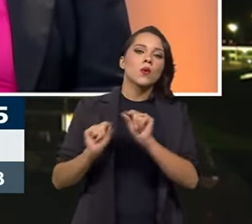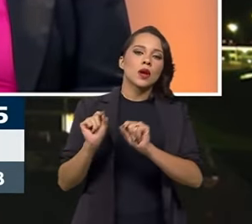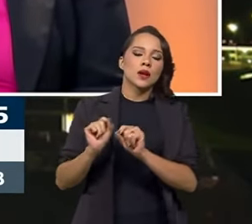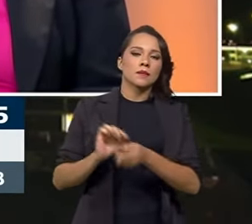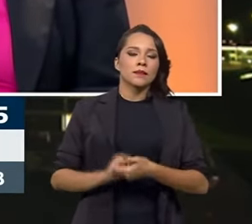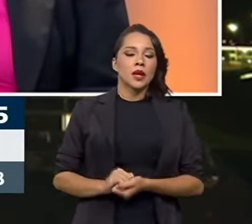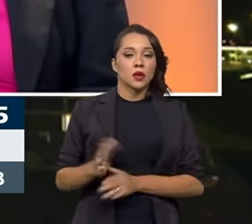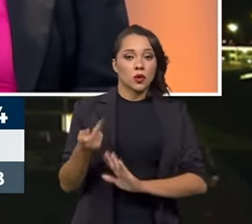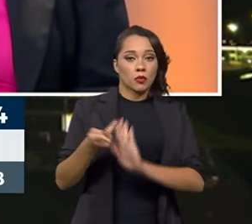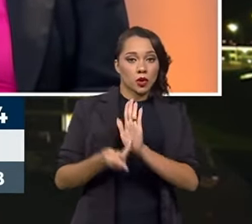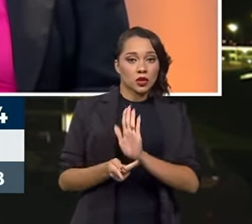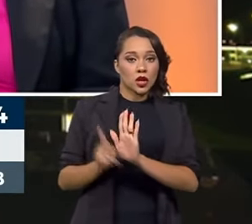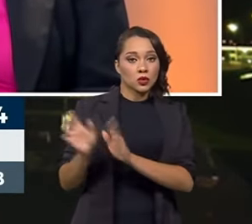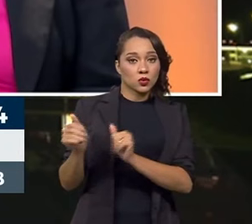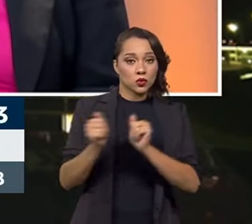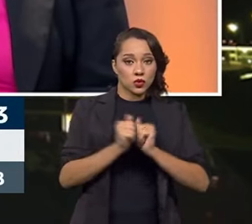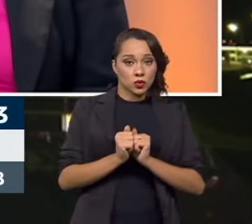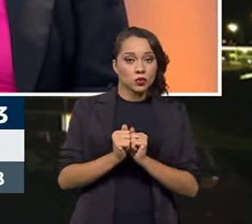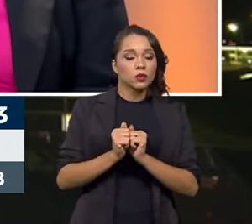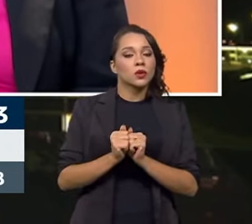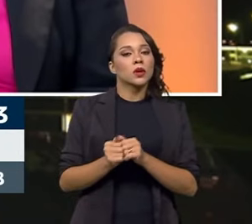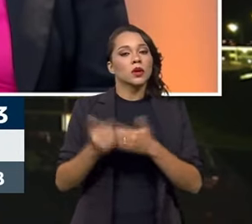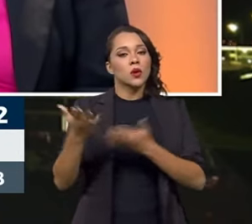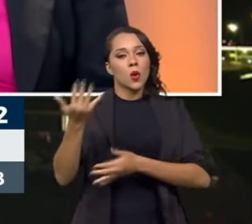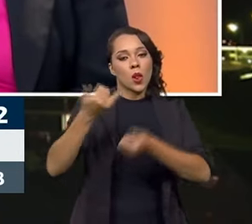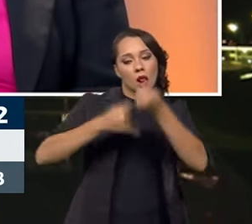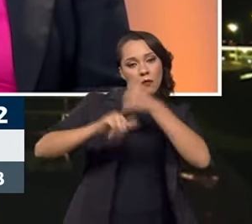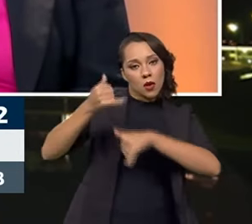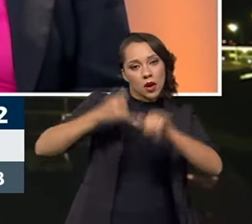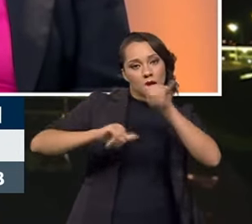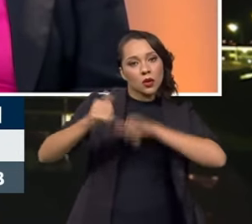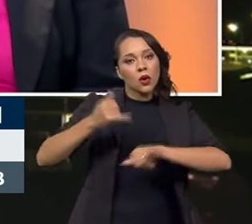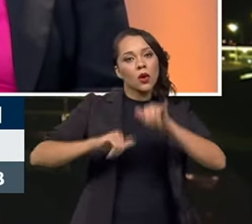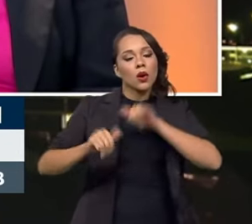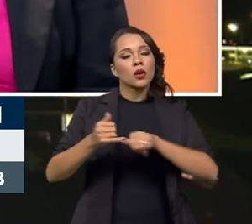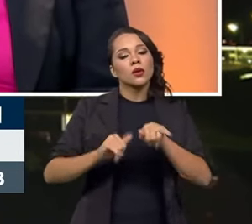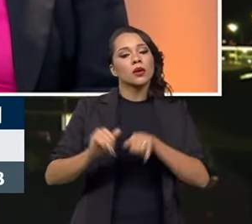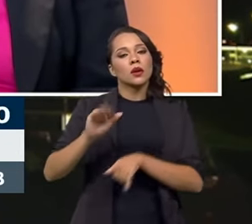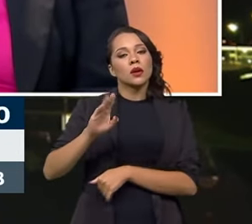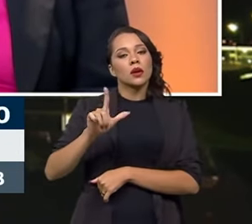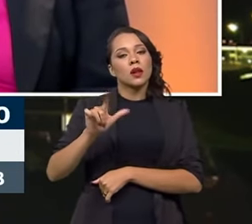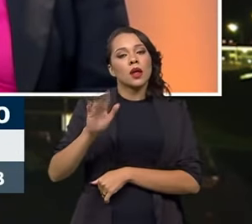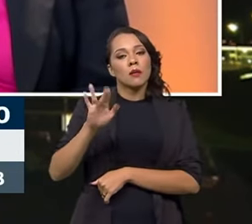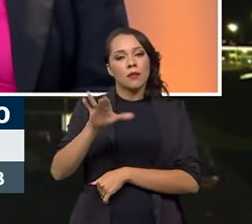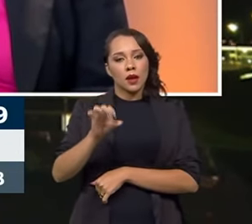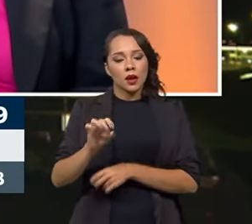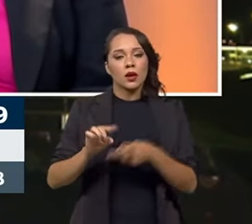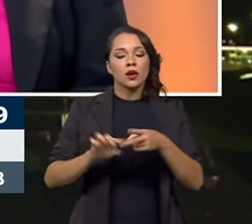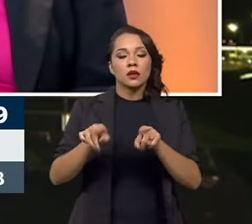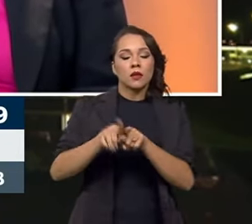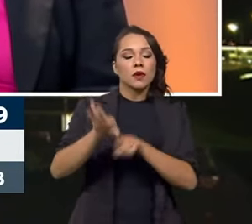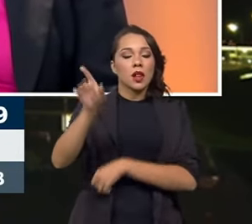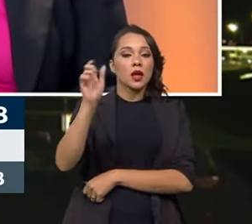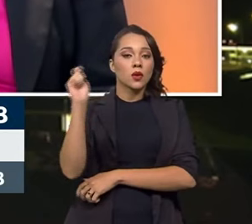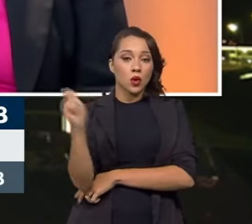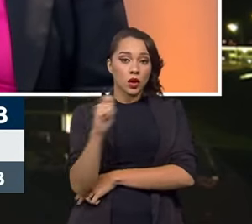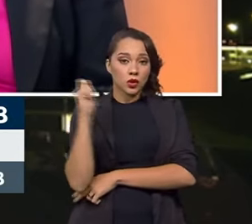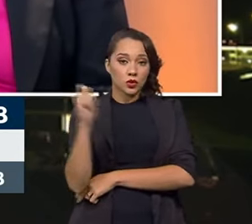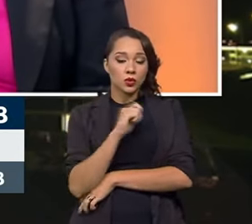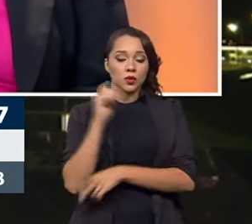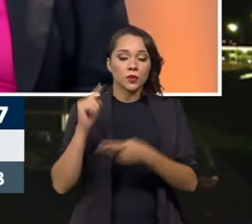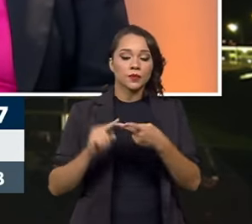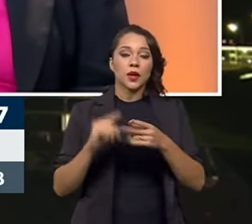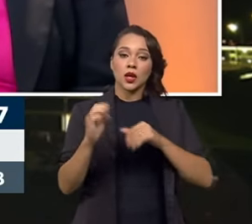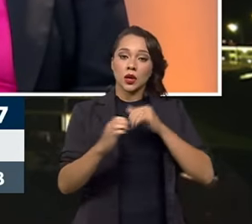projeto em conjunto com o laboratório Labelo ligado à PUC, que é da PUC do Rio Grande do Sul, e uma